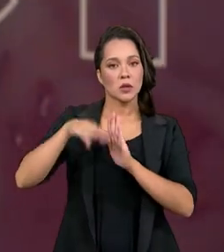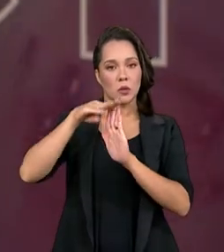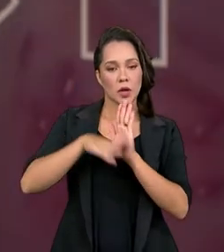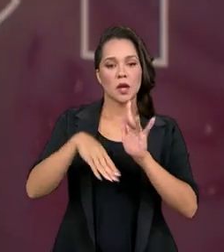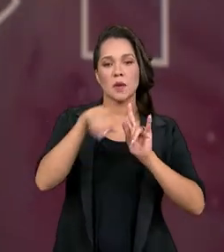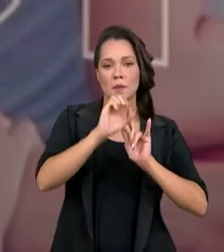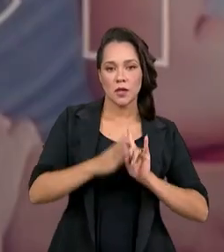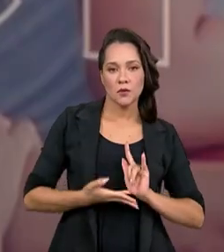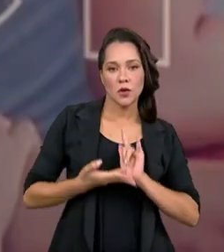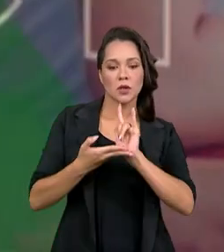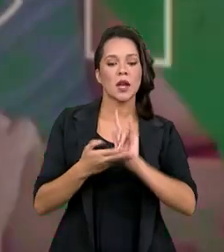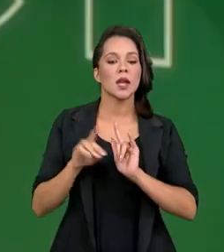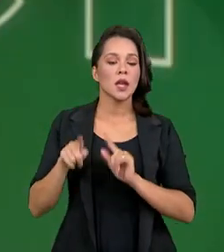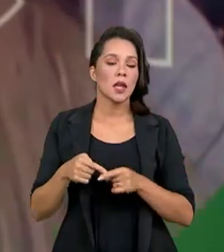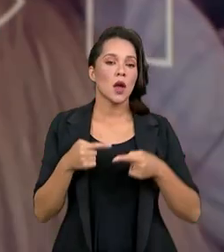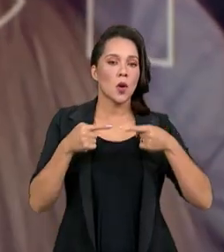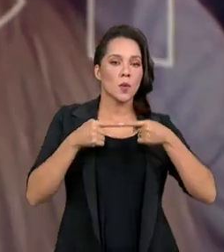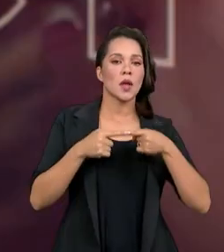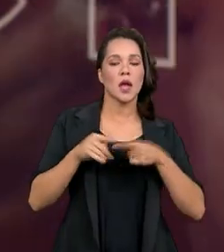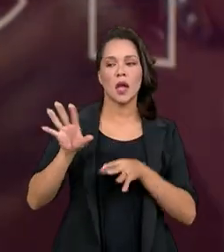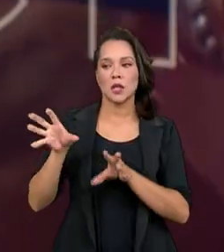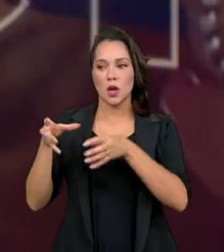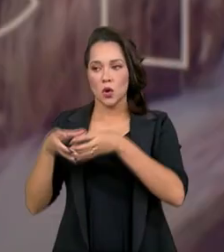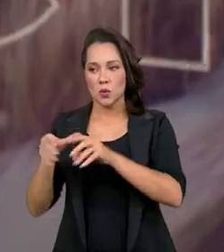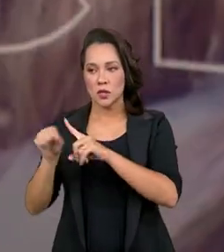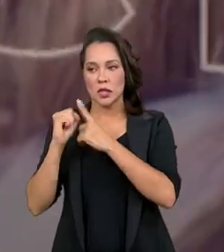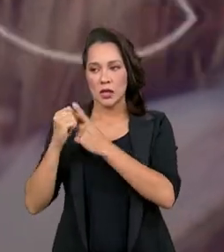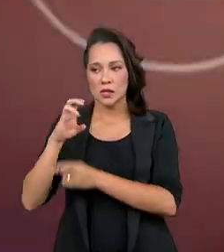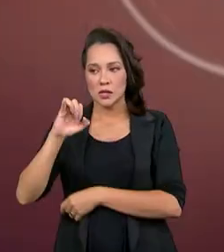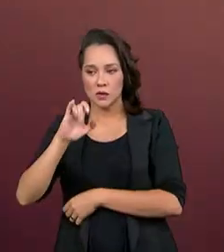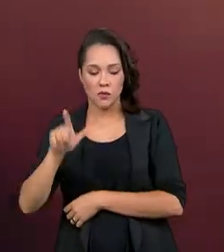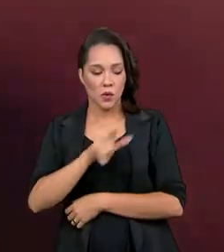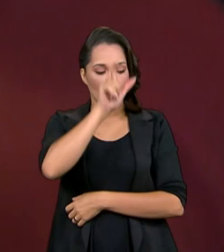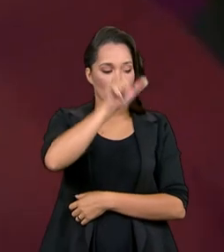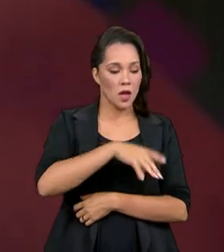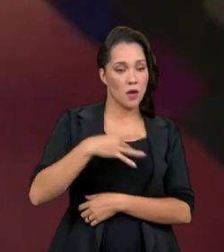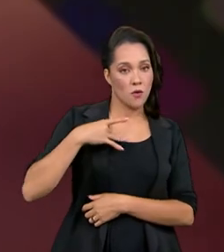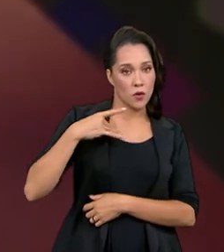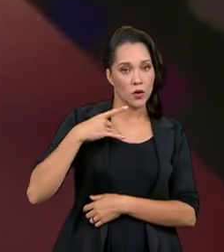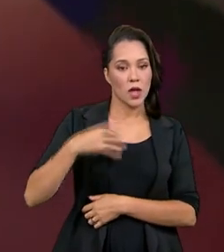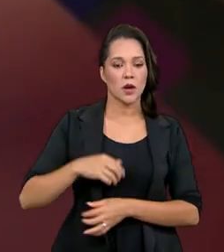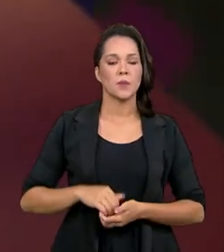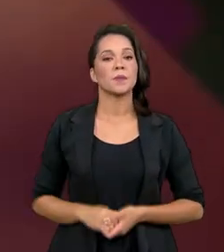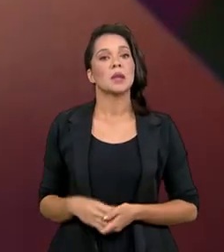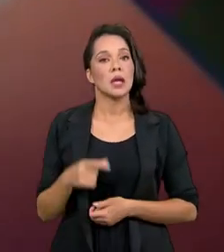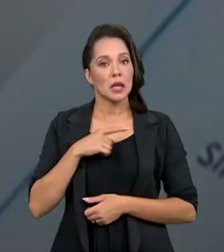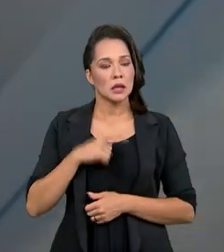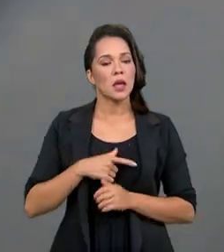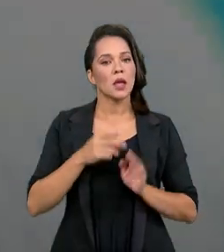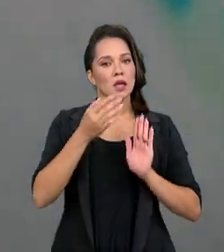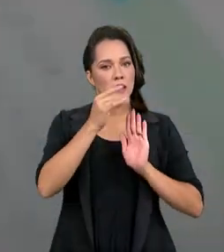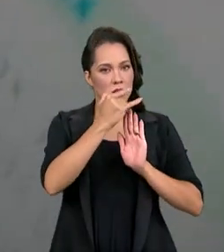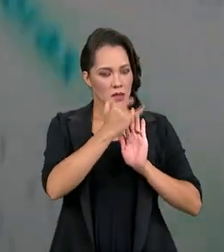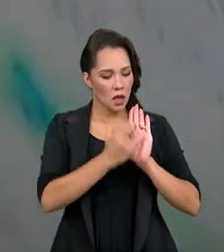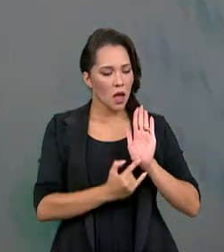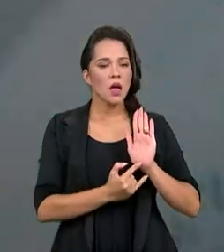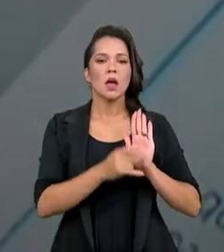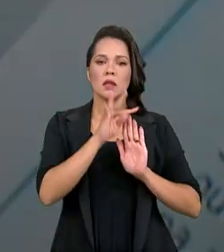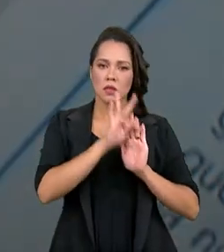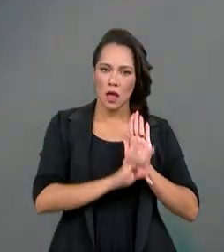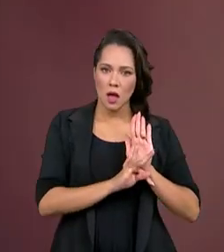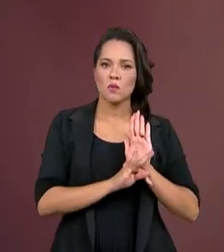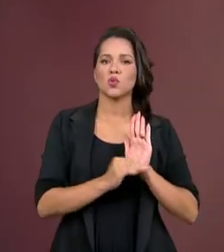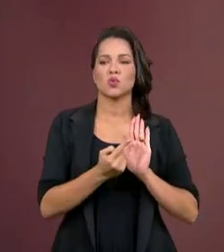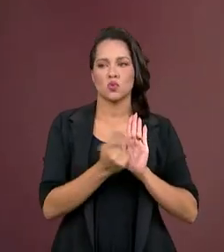Voluntária, que é a relação entre a organização da sociedade civil e o voluntário. E é regido por termos, termos entre